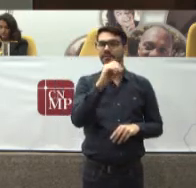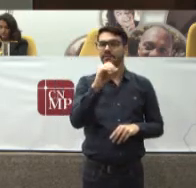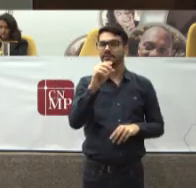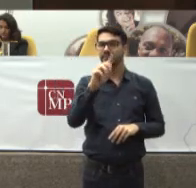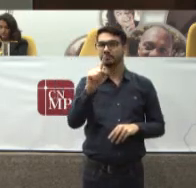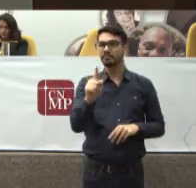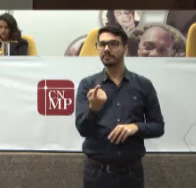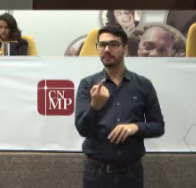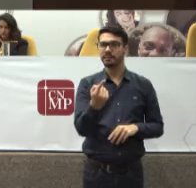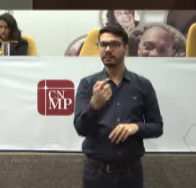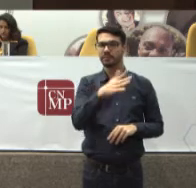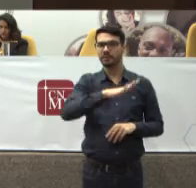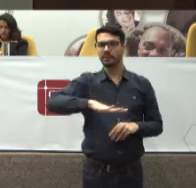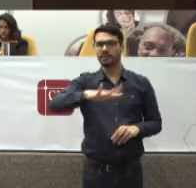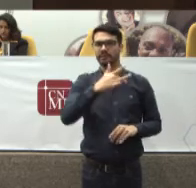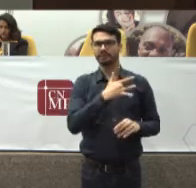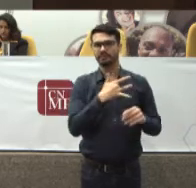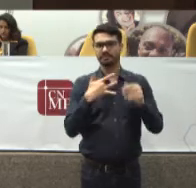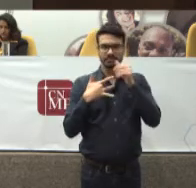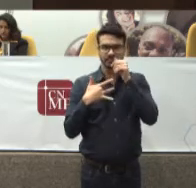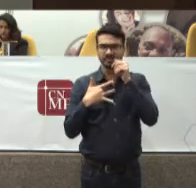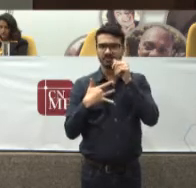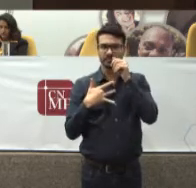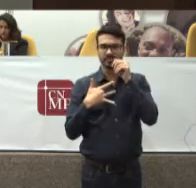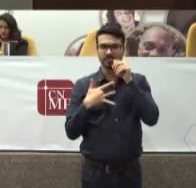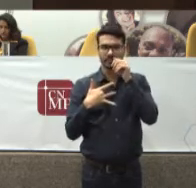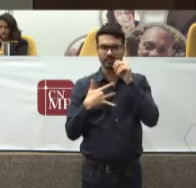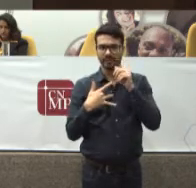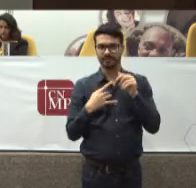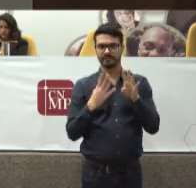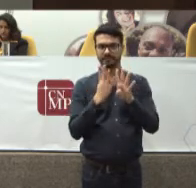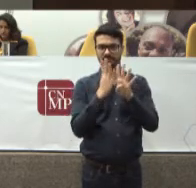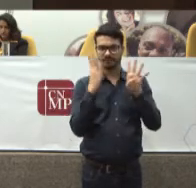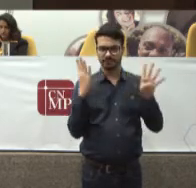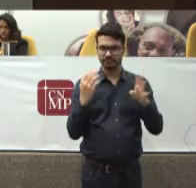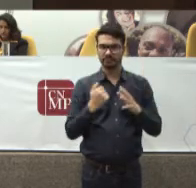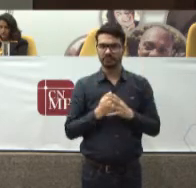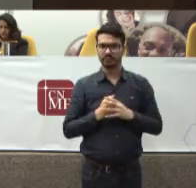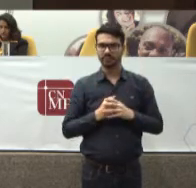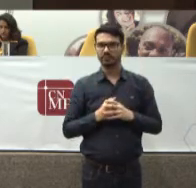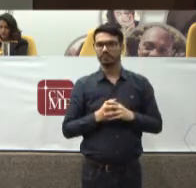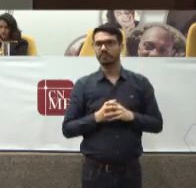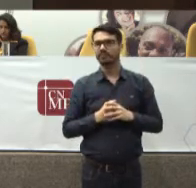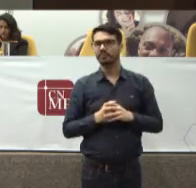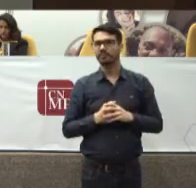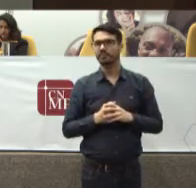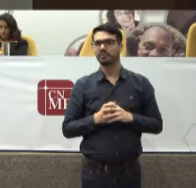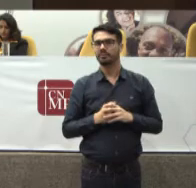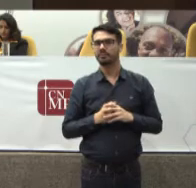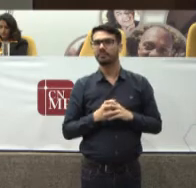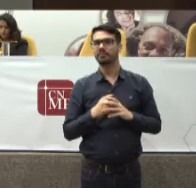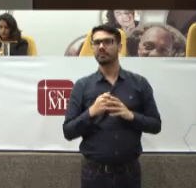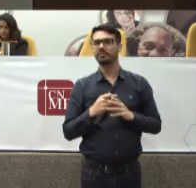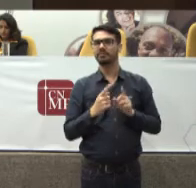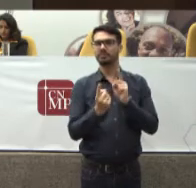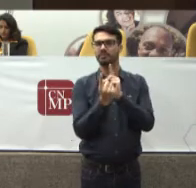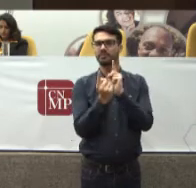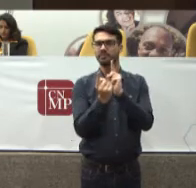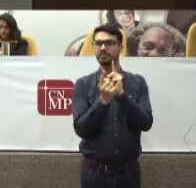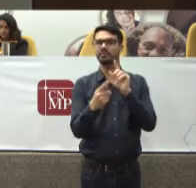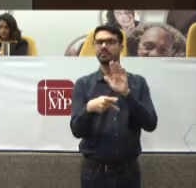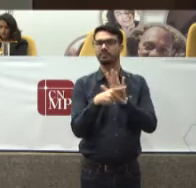saúde Não fazem Com que filas Com que UTIs Com que leitos Com que procedimentos E que atendimentos Com especialistas